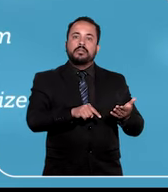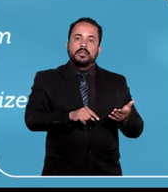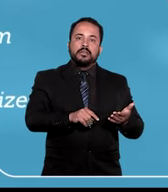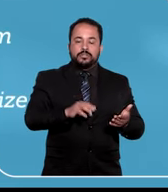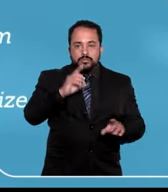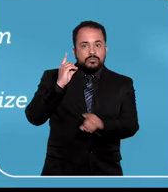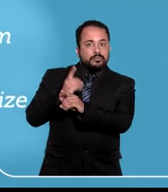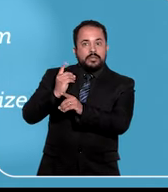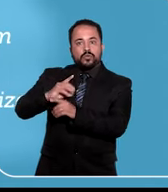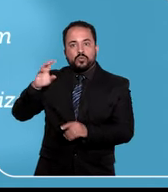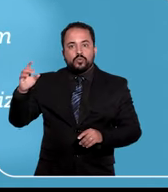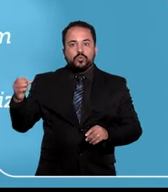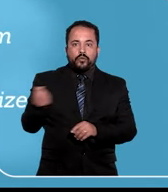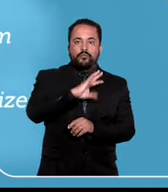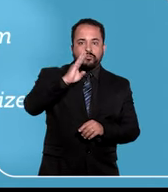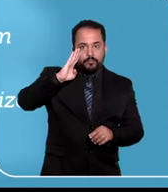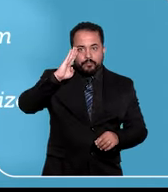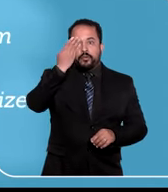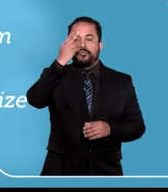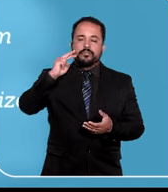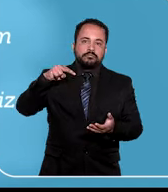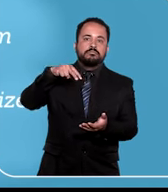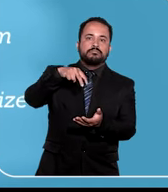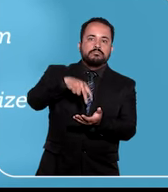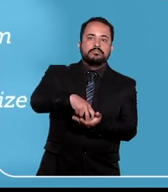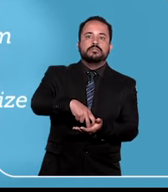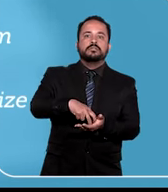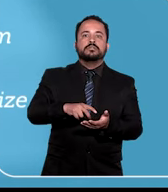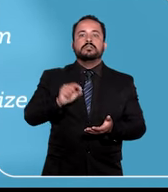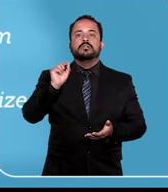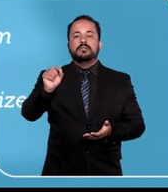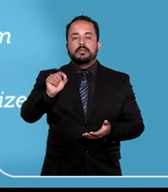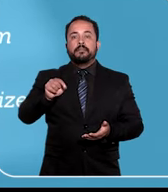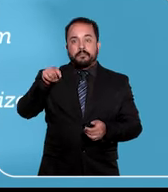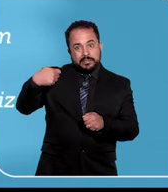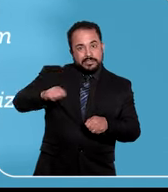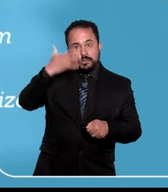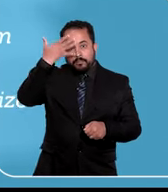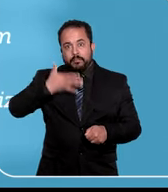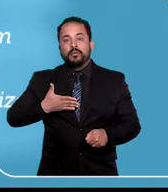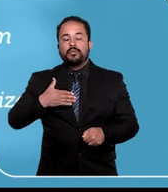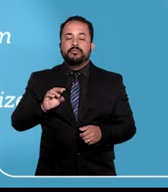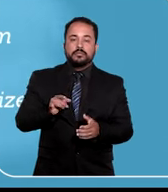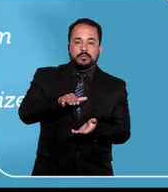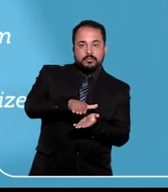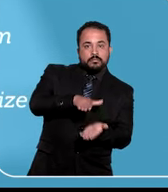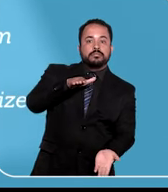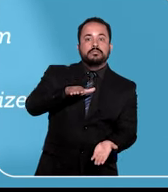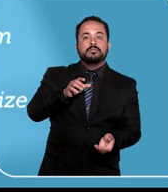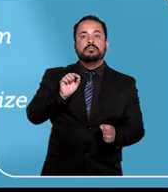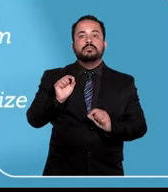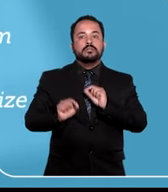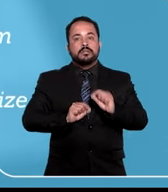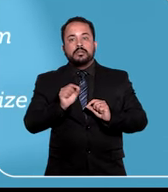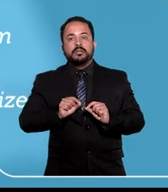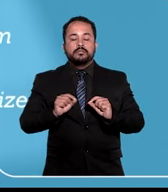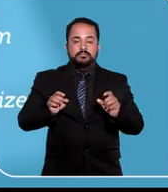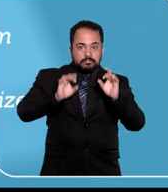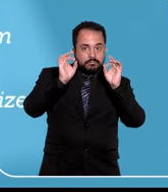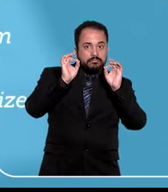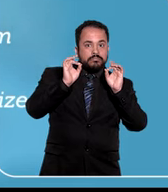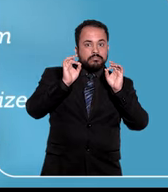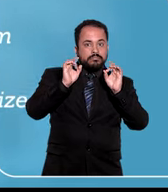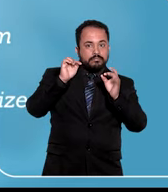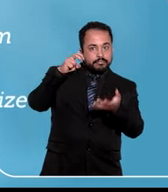sentença, se descobrirem novas provas de inocência do condenado ou de circunstância que determine ou autorize